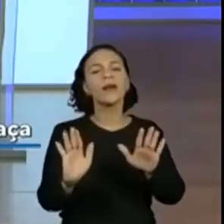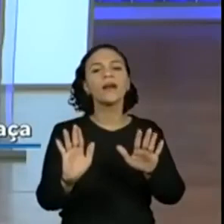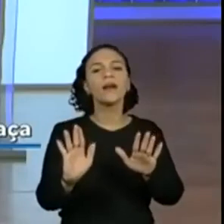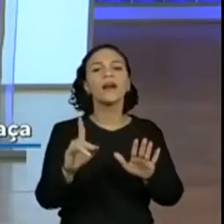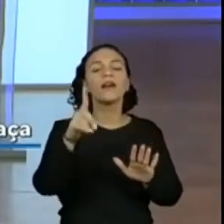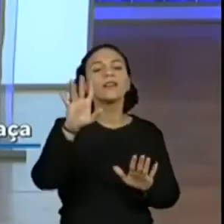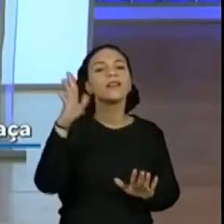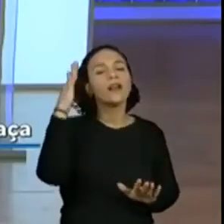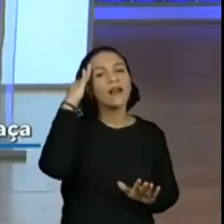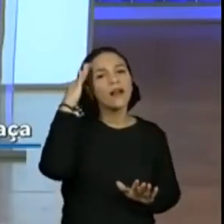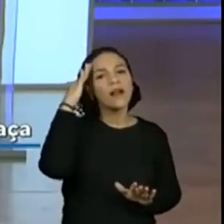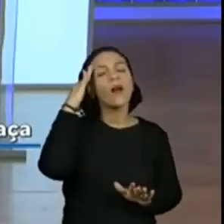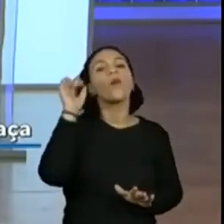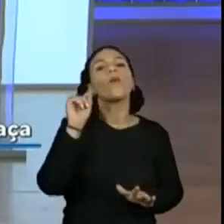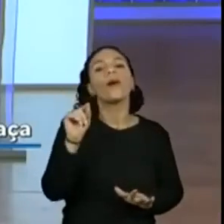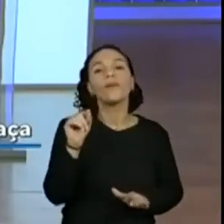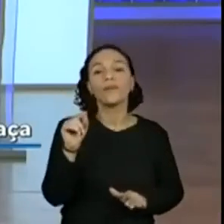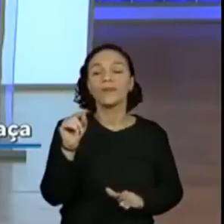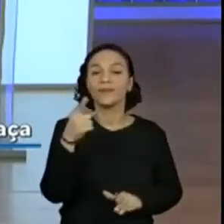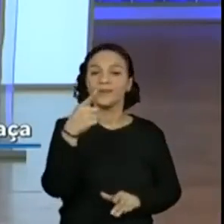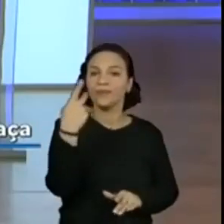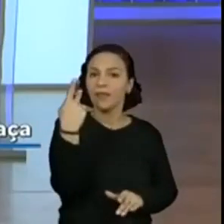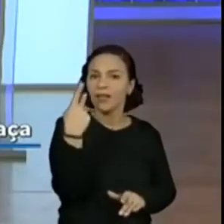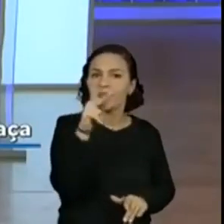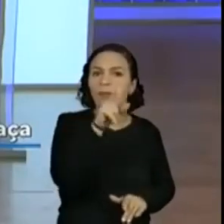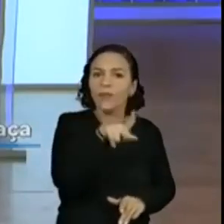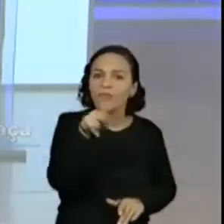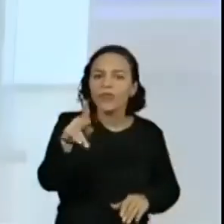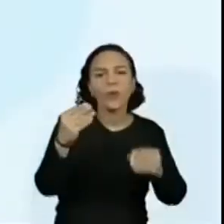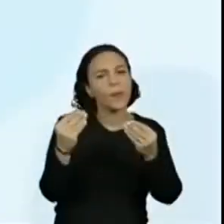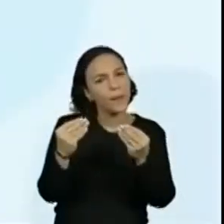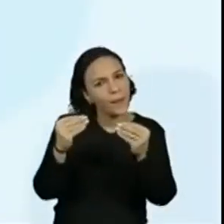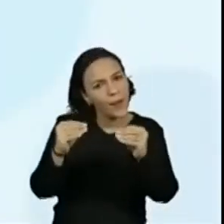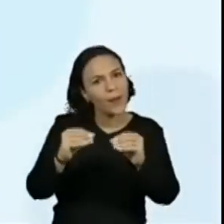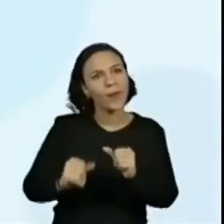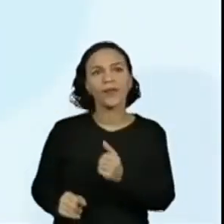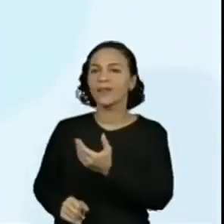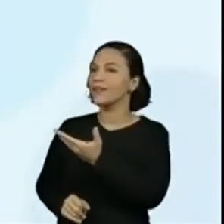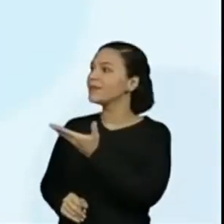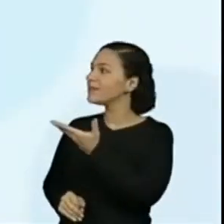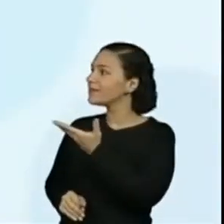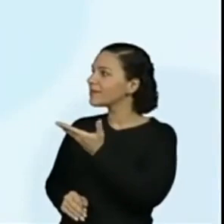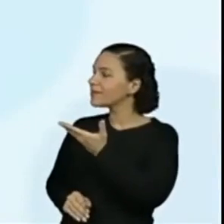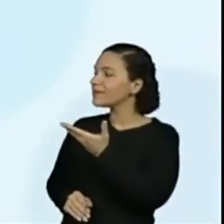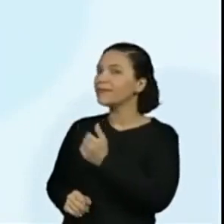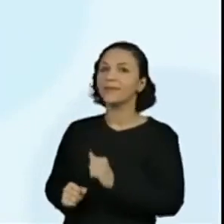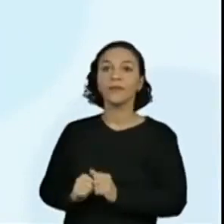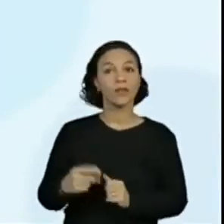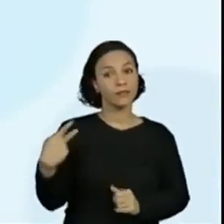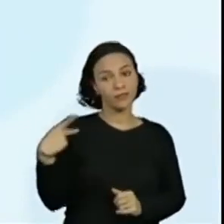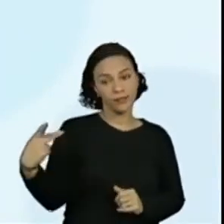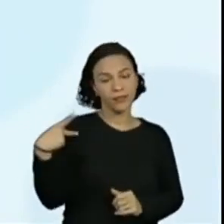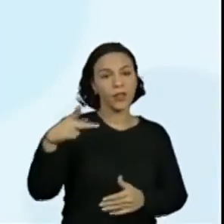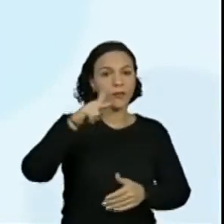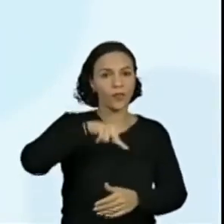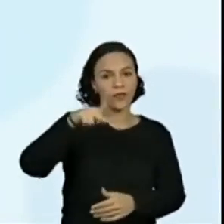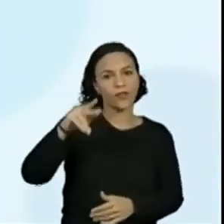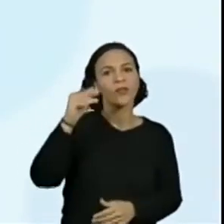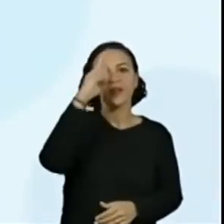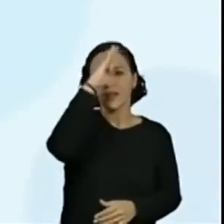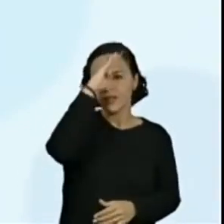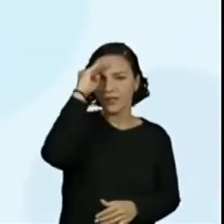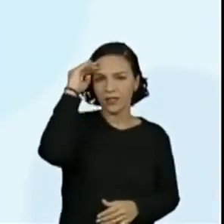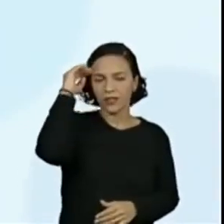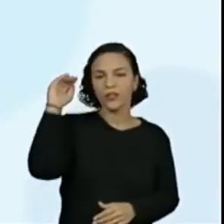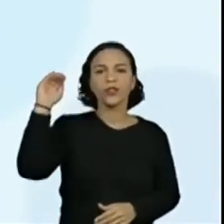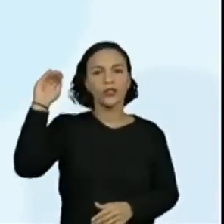só para eles não deixarem de colocar. O nome do seu professor, da sua professora e quem ministrou a aula aqui foi a professora a Regiane e a